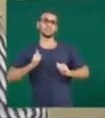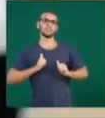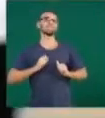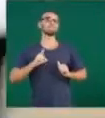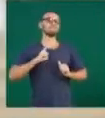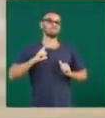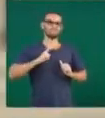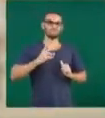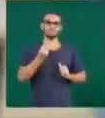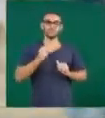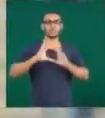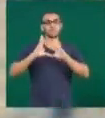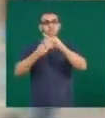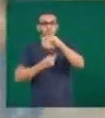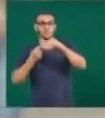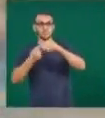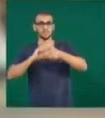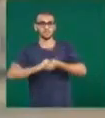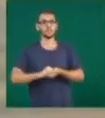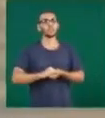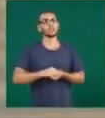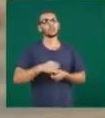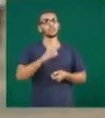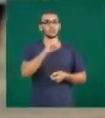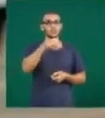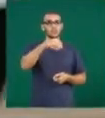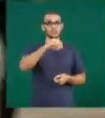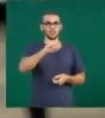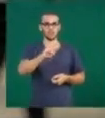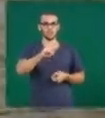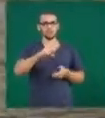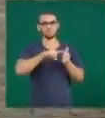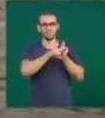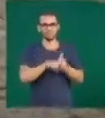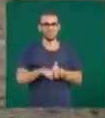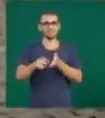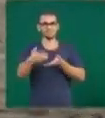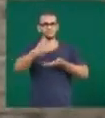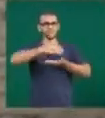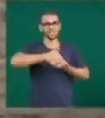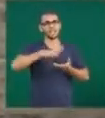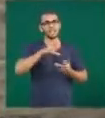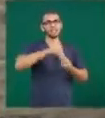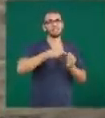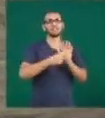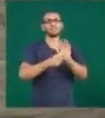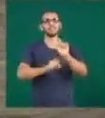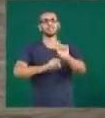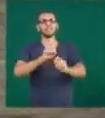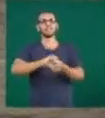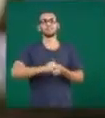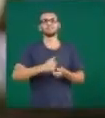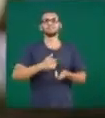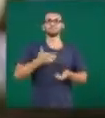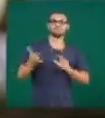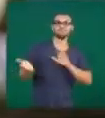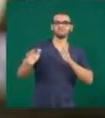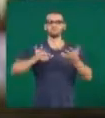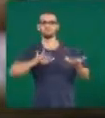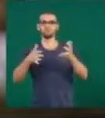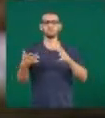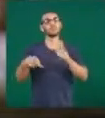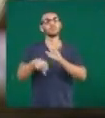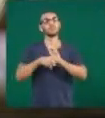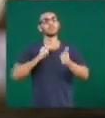o mundo. Dados do relatório global lançado pela OMS no ano passado mostram que distúrbios ligados à ansiedade afetam